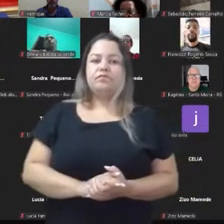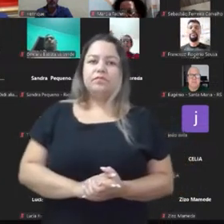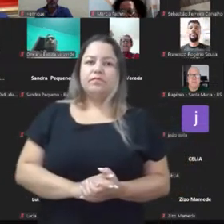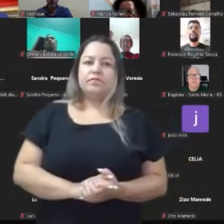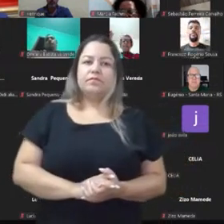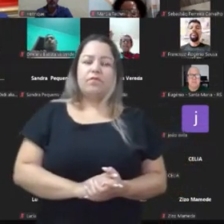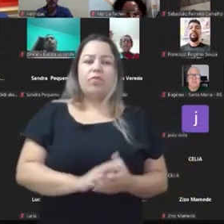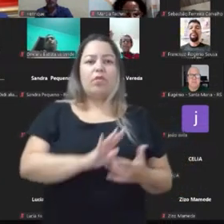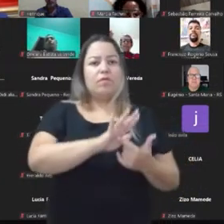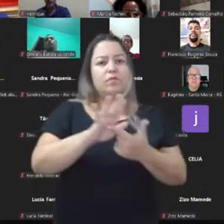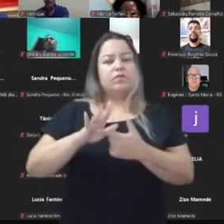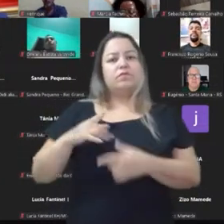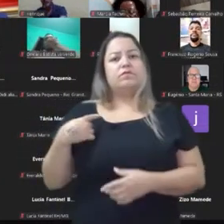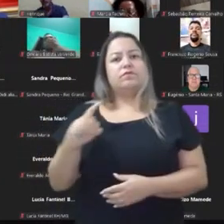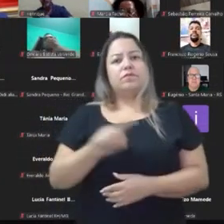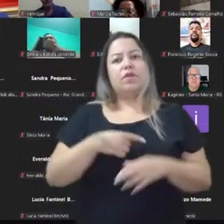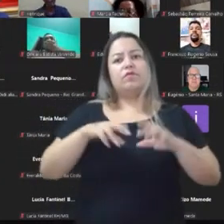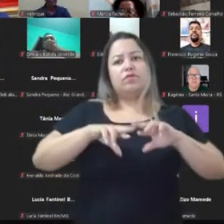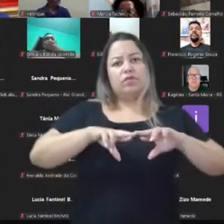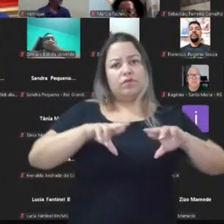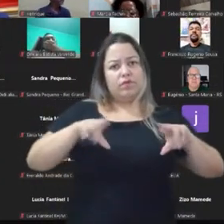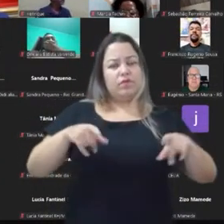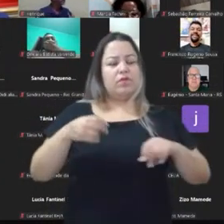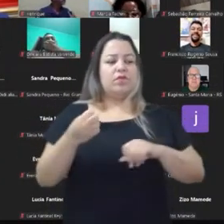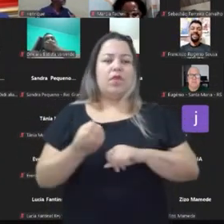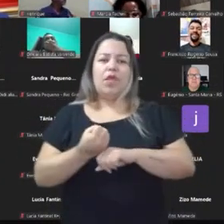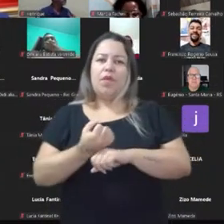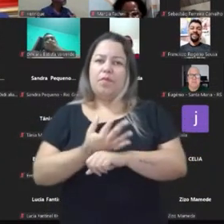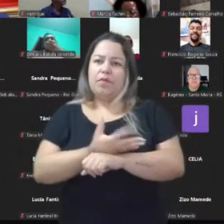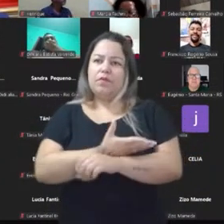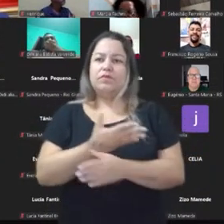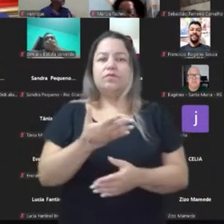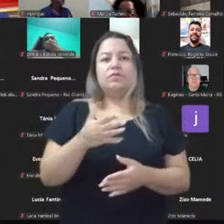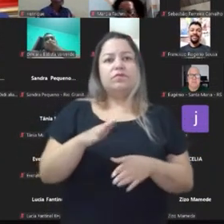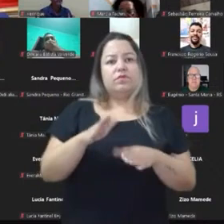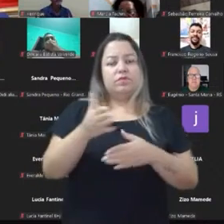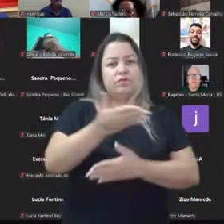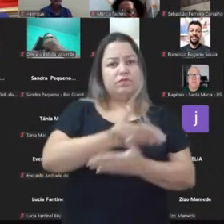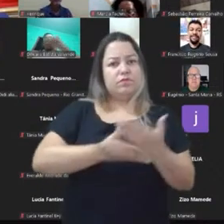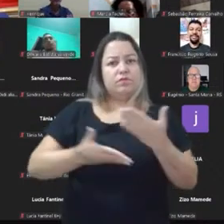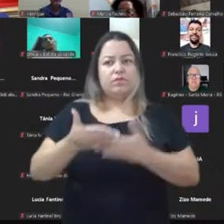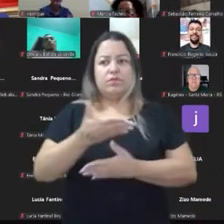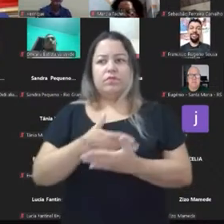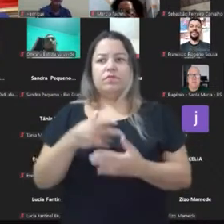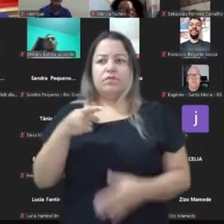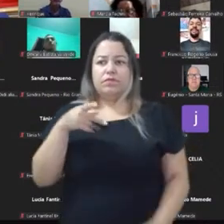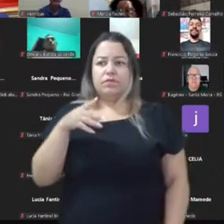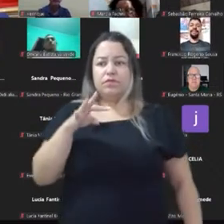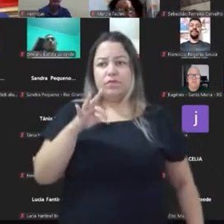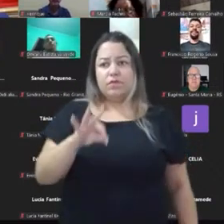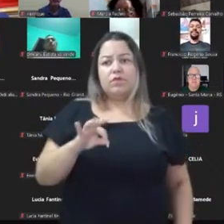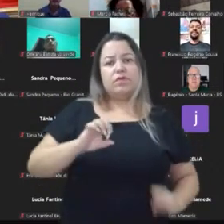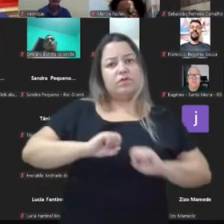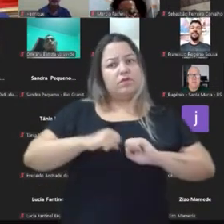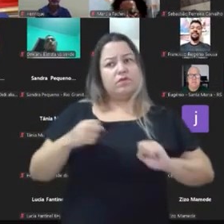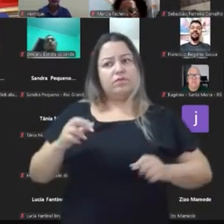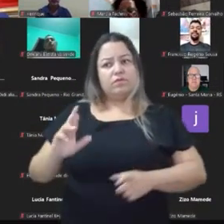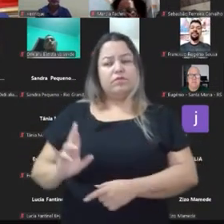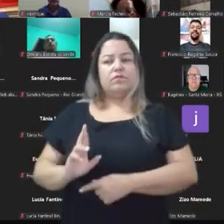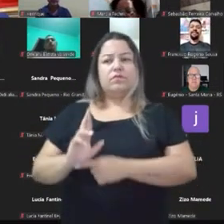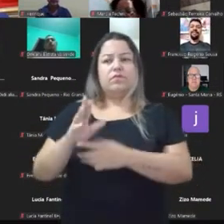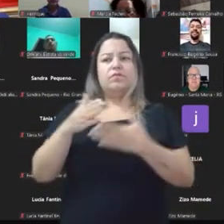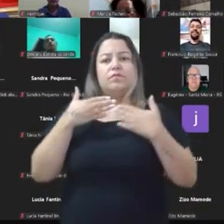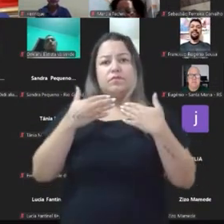mostrando nossos diferenciais, emocionando, empolgando e fazendo com que o PT seja essa grande referência, esse bem